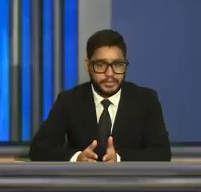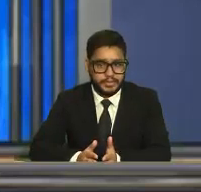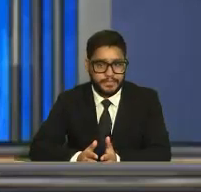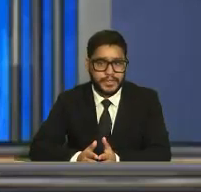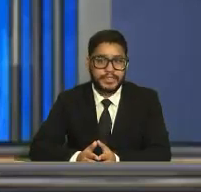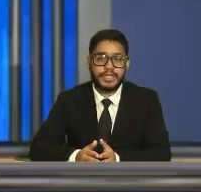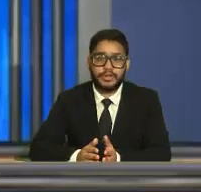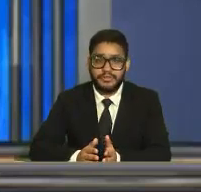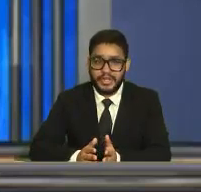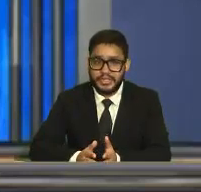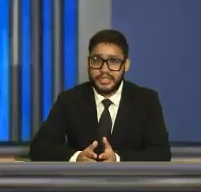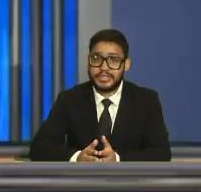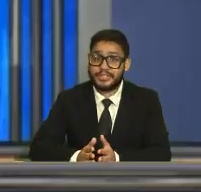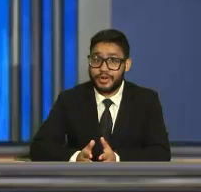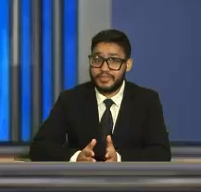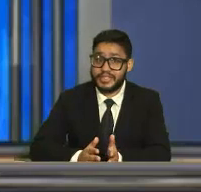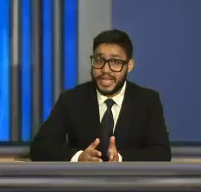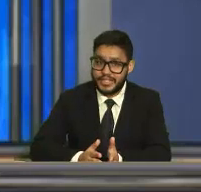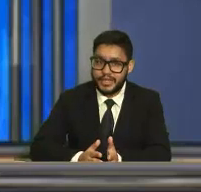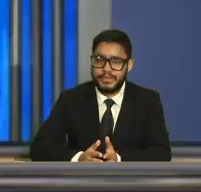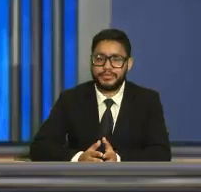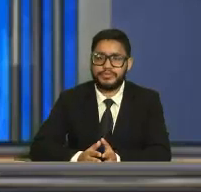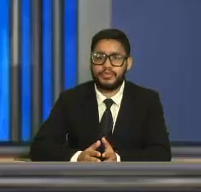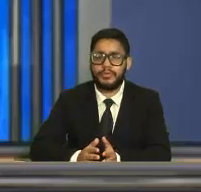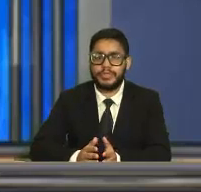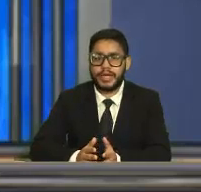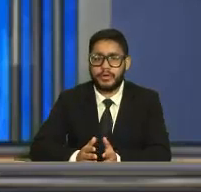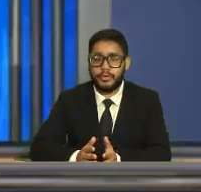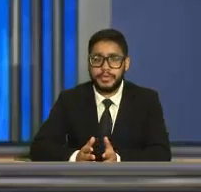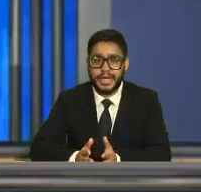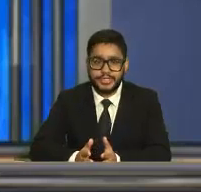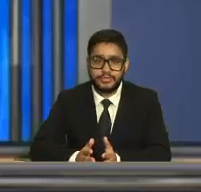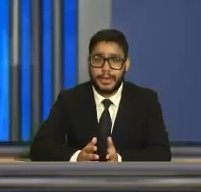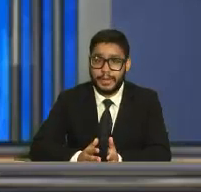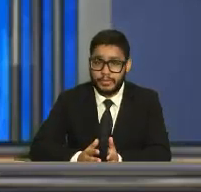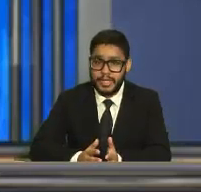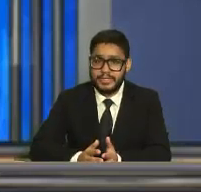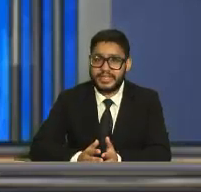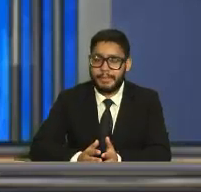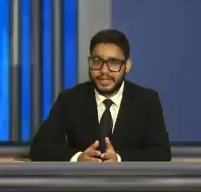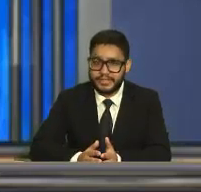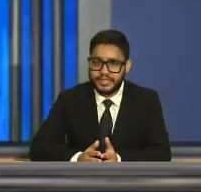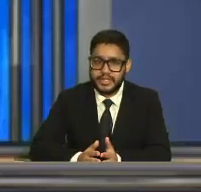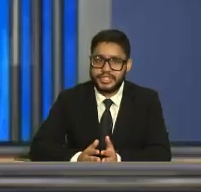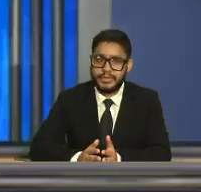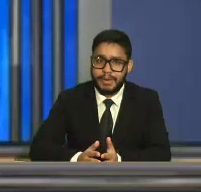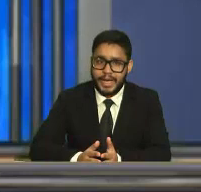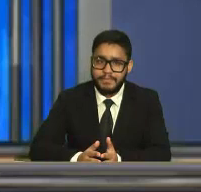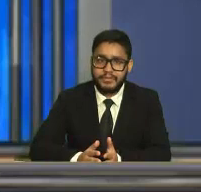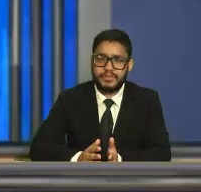Darcy Ribeiro. Dia 9 ainda, das 9 às 10, pessoas com comorbidades no Capão, Sem Braças,